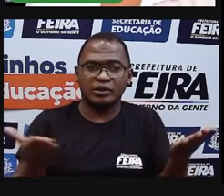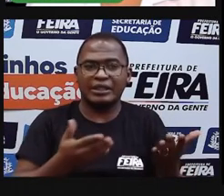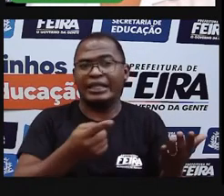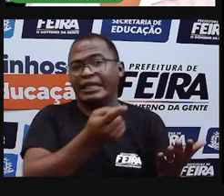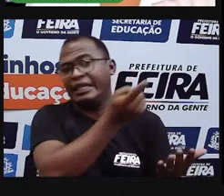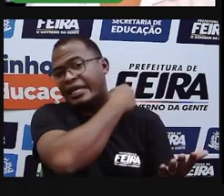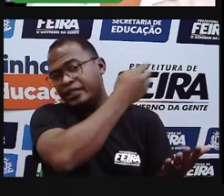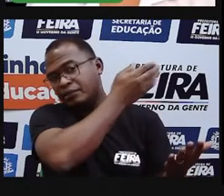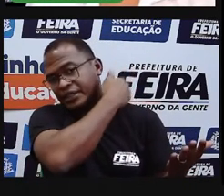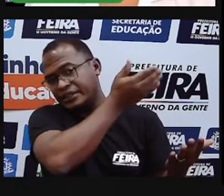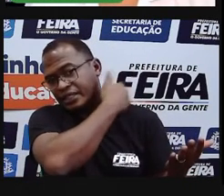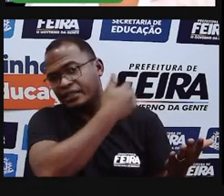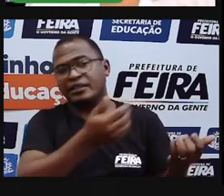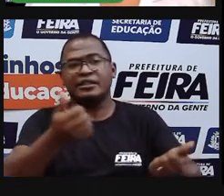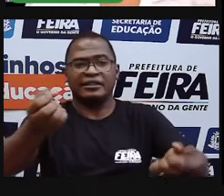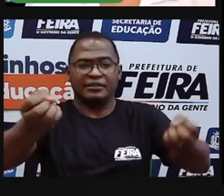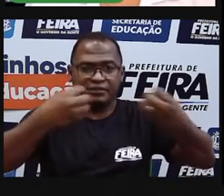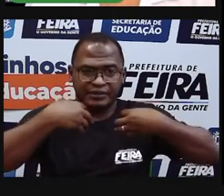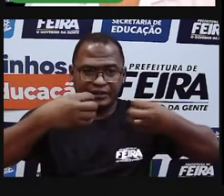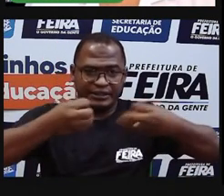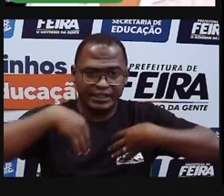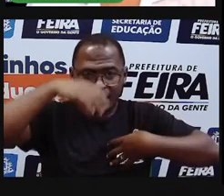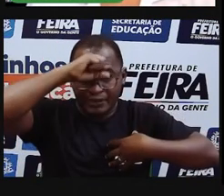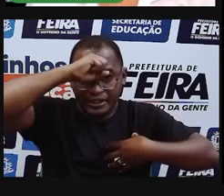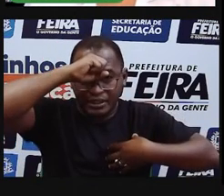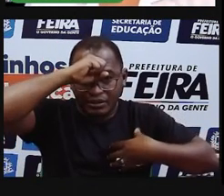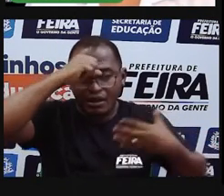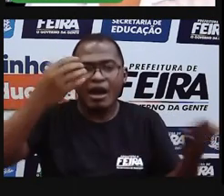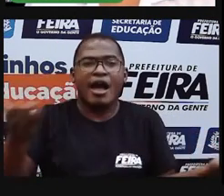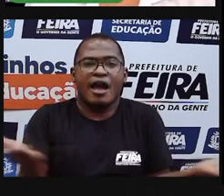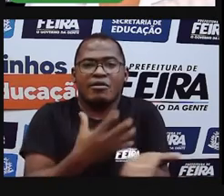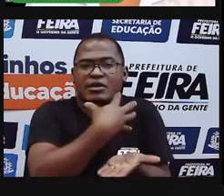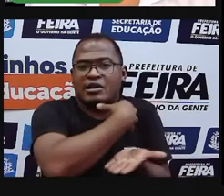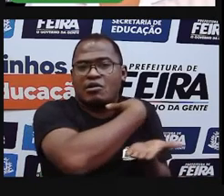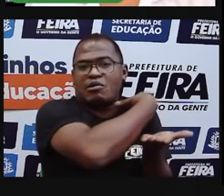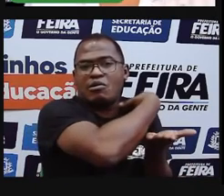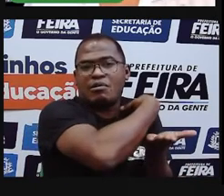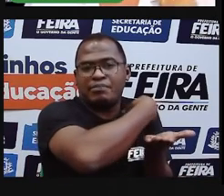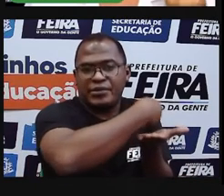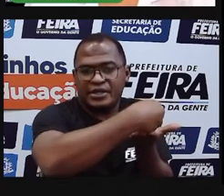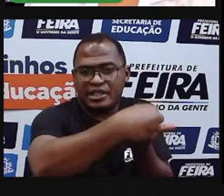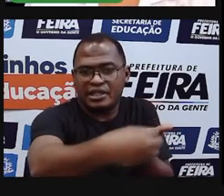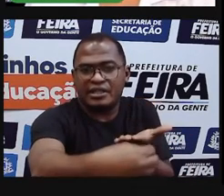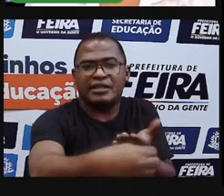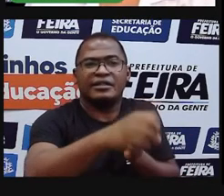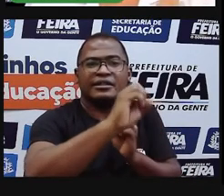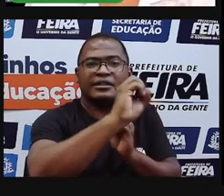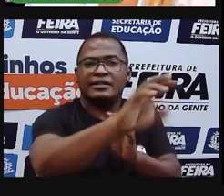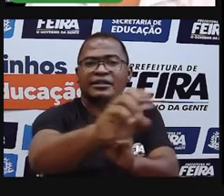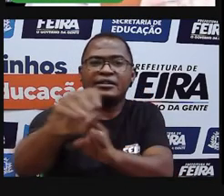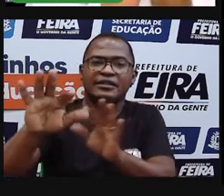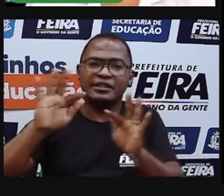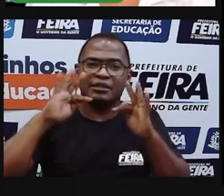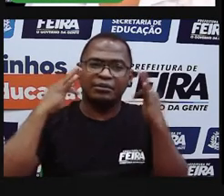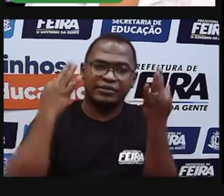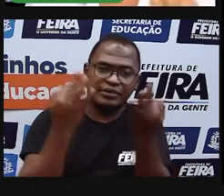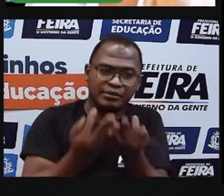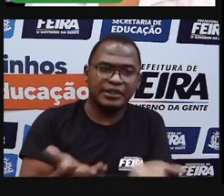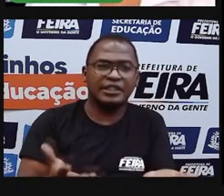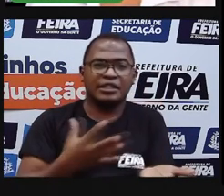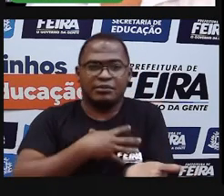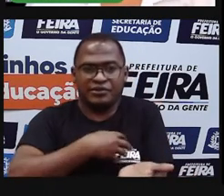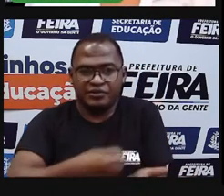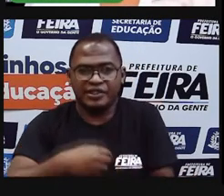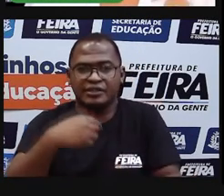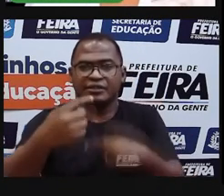escravizados para o Brasil. E eles vão perpetuando a sua cultura, né? Então, eles são extremamente importantes para manter essa cultura que é